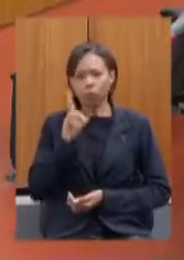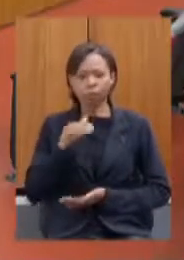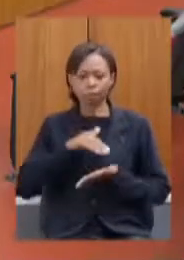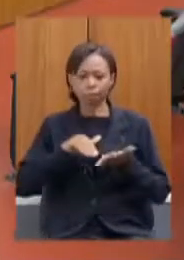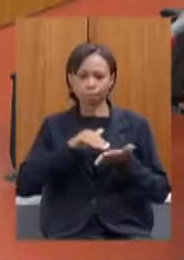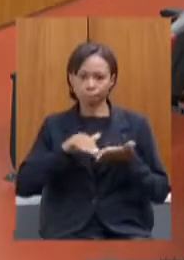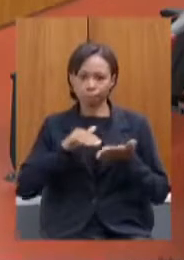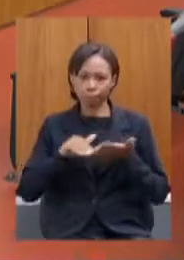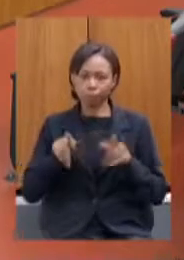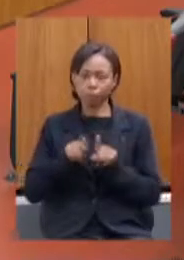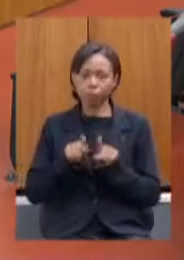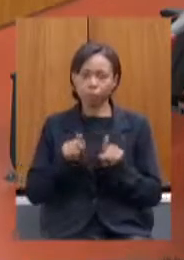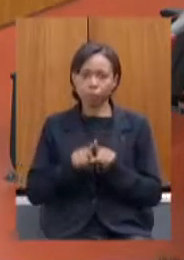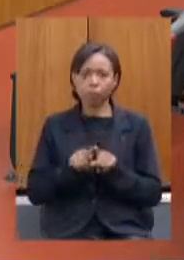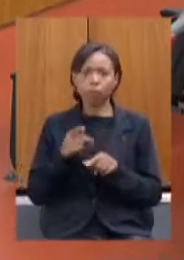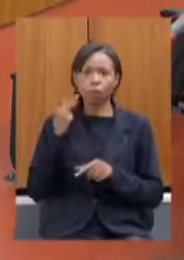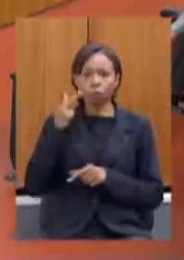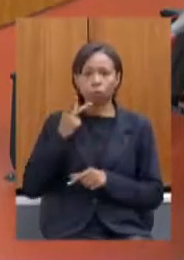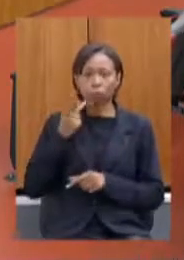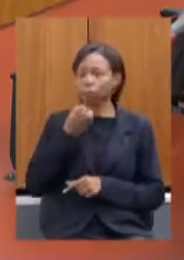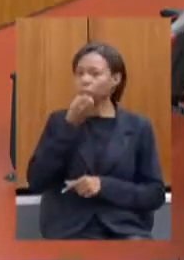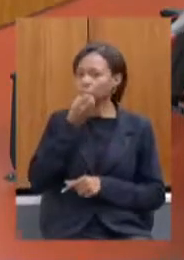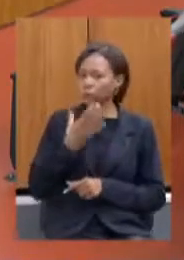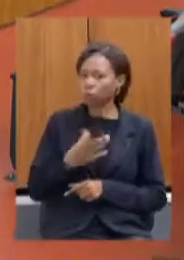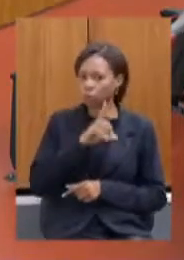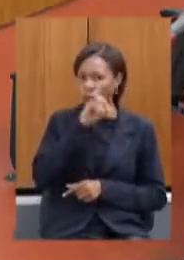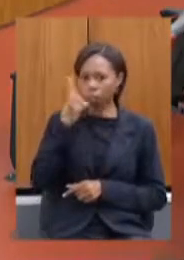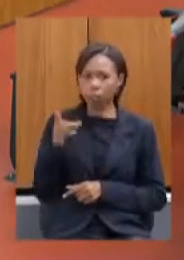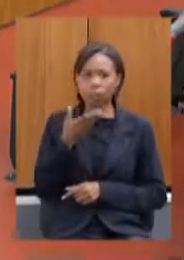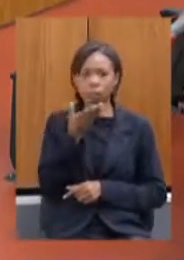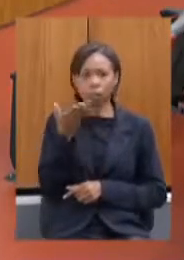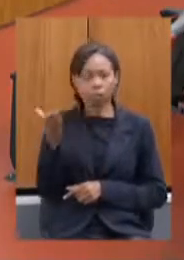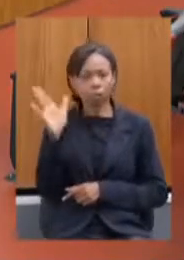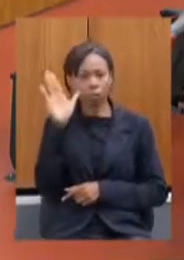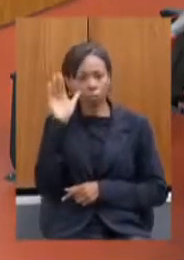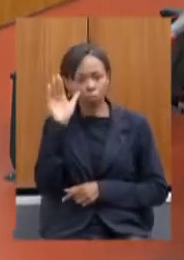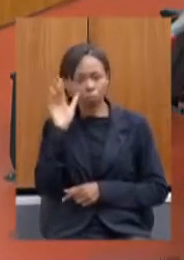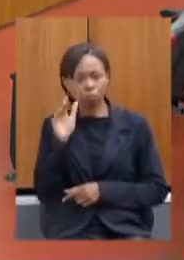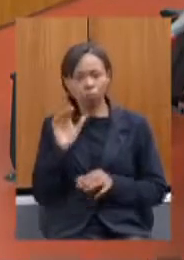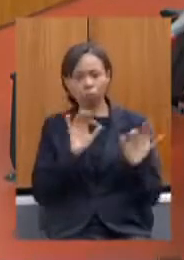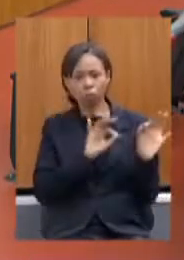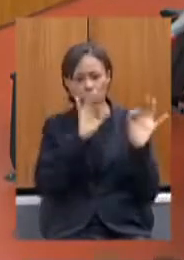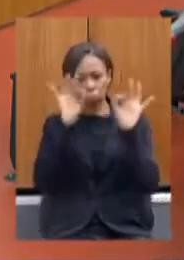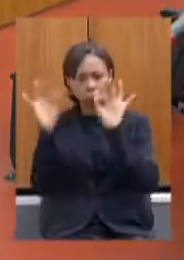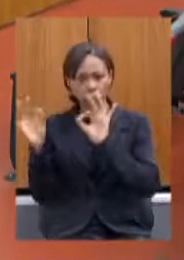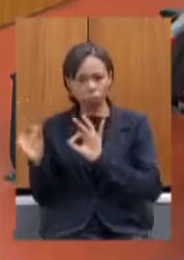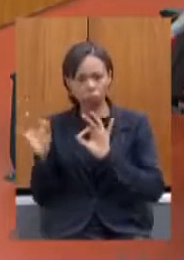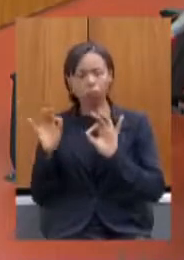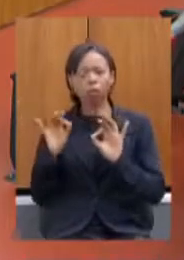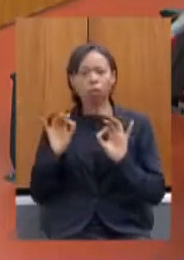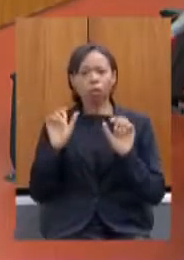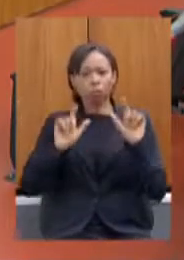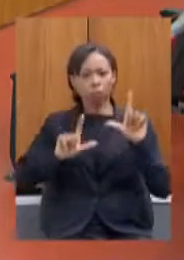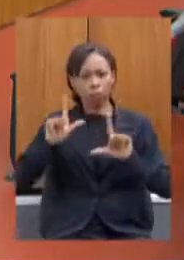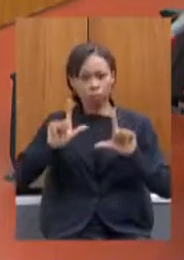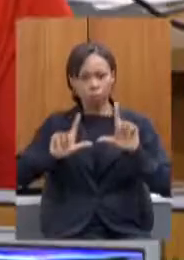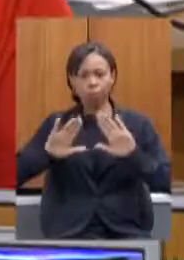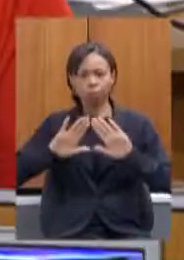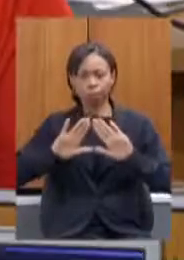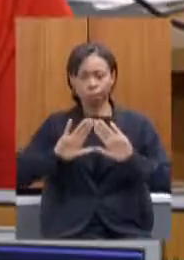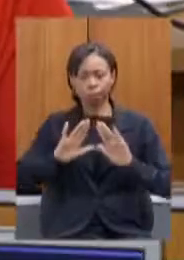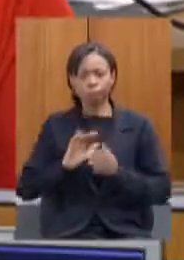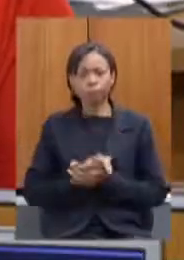colegas parlamentares mais uma vez um bom dia quem nos acompanha pelos trabalhos pela TV Assembleia